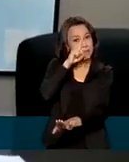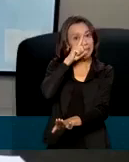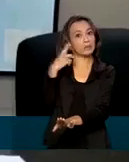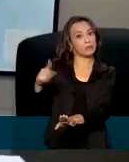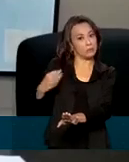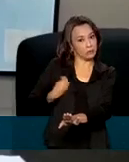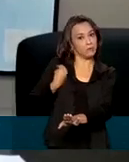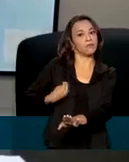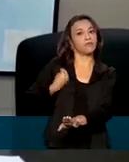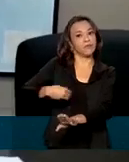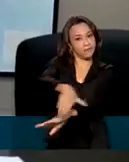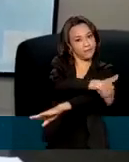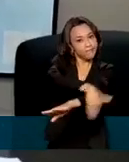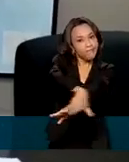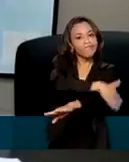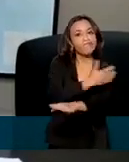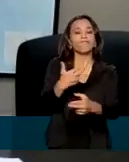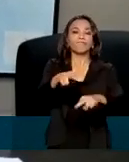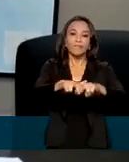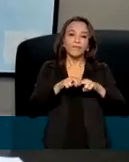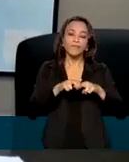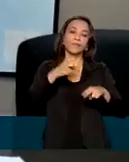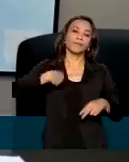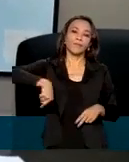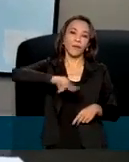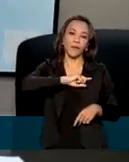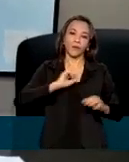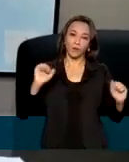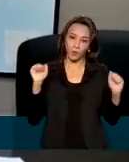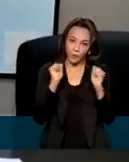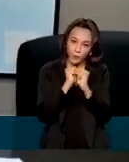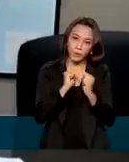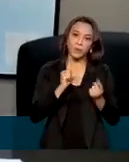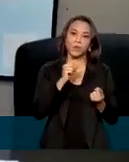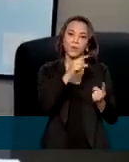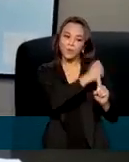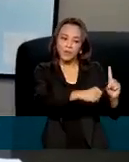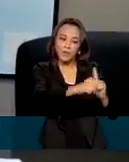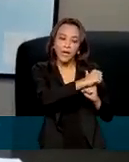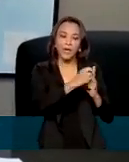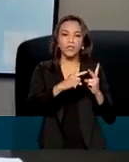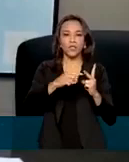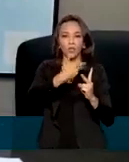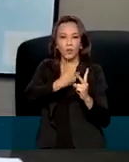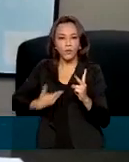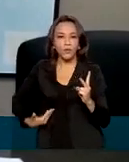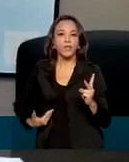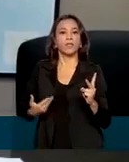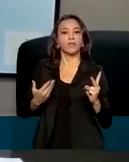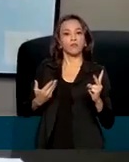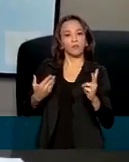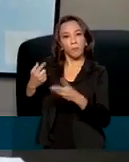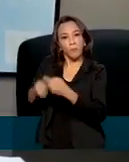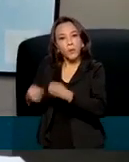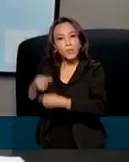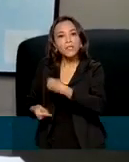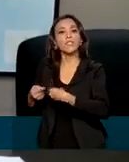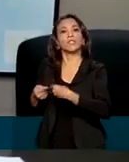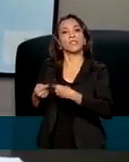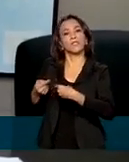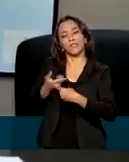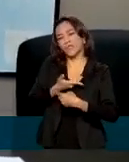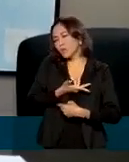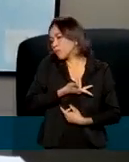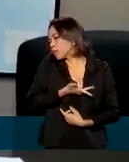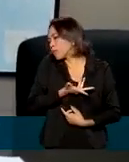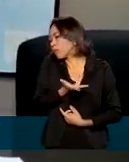Para isso é importante que nós estejamos juntos com sociedade civil, governos, políticas públicas e